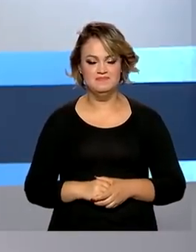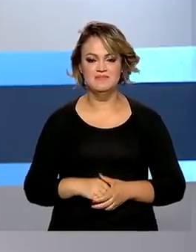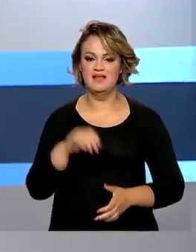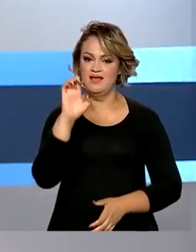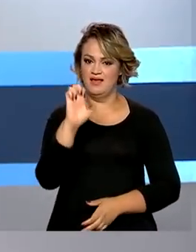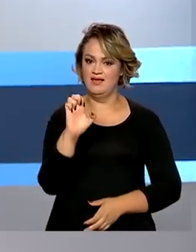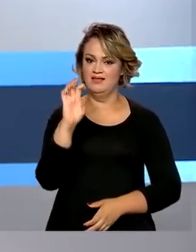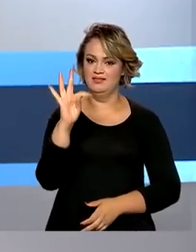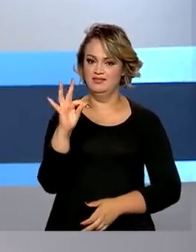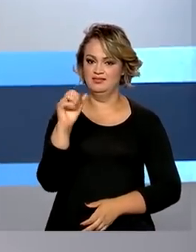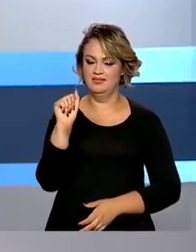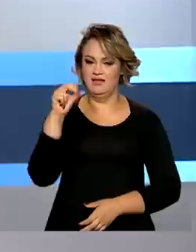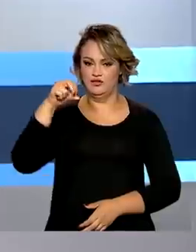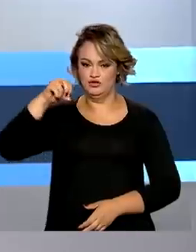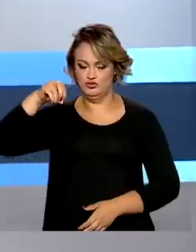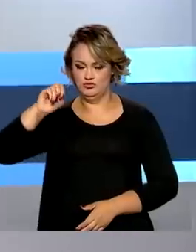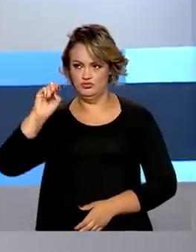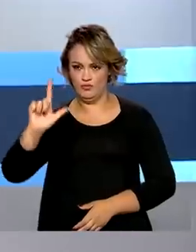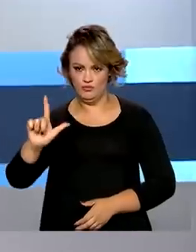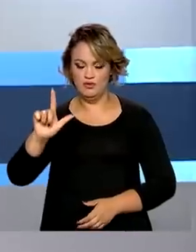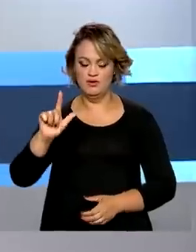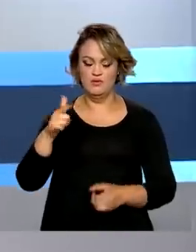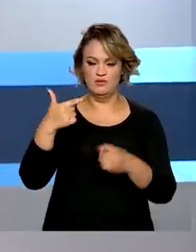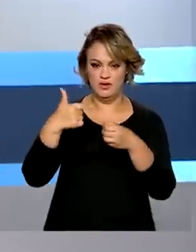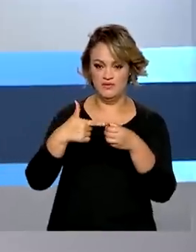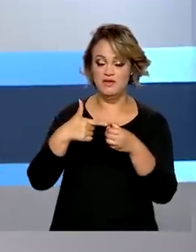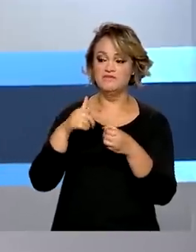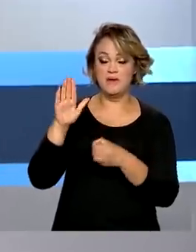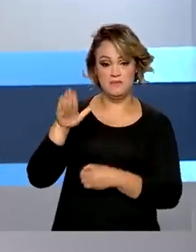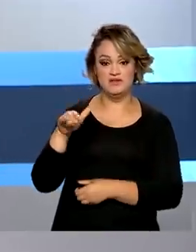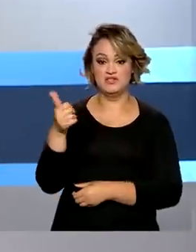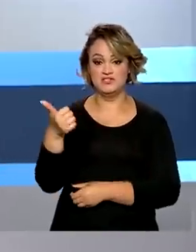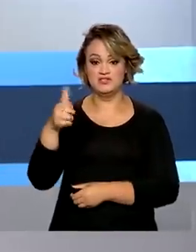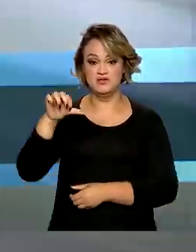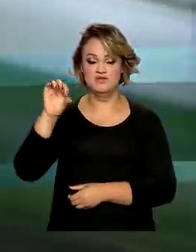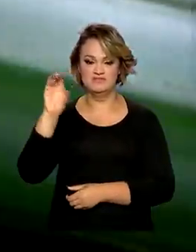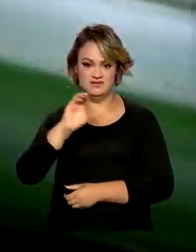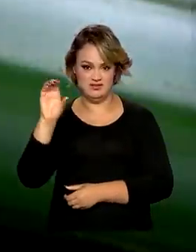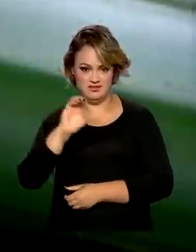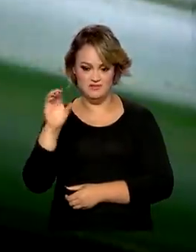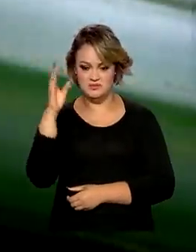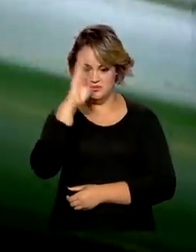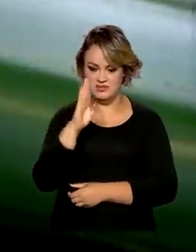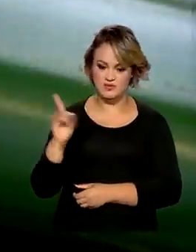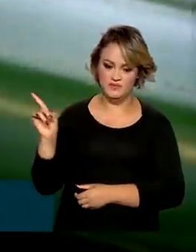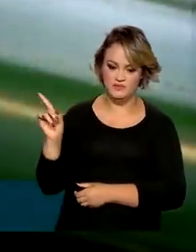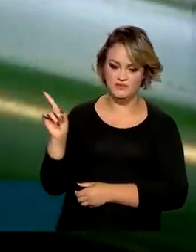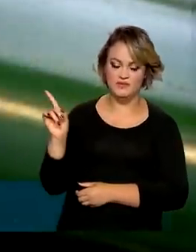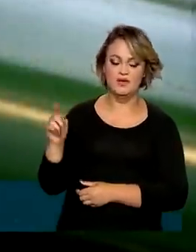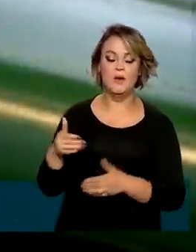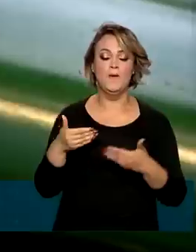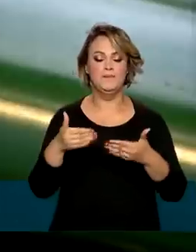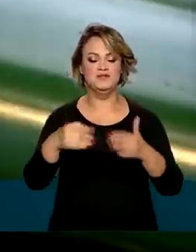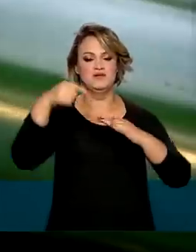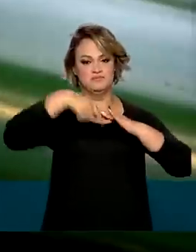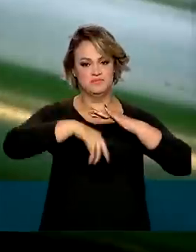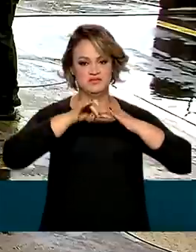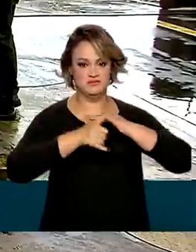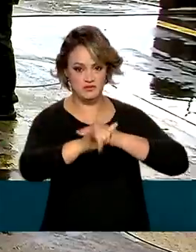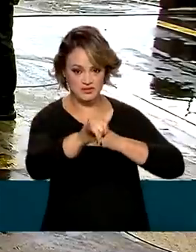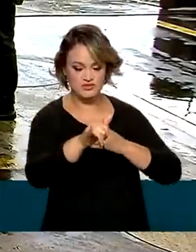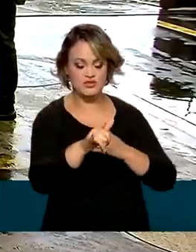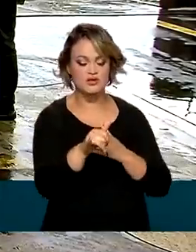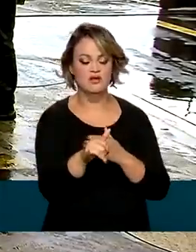etanol deve ficar, em média, 19 centavos mais barato no Brasil. Essa é a estimativa do Ministério de Minas e Energia